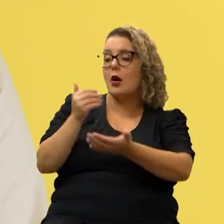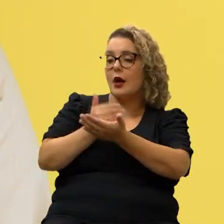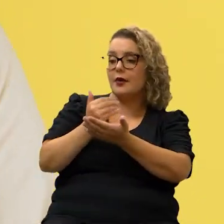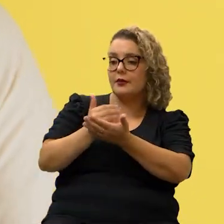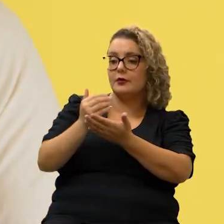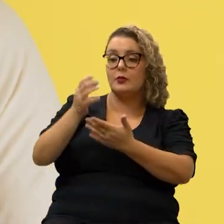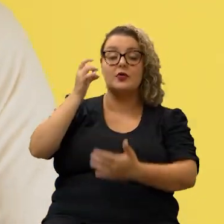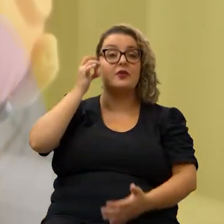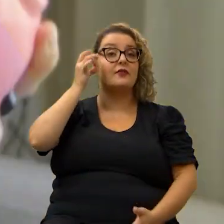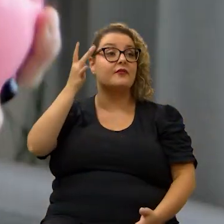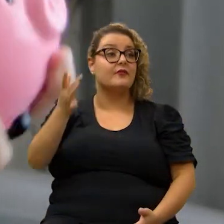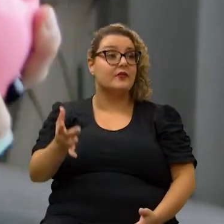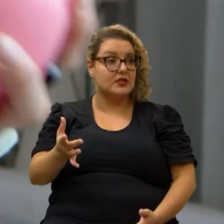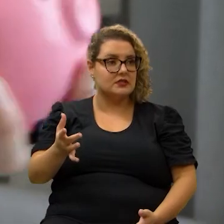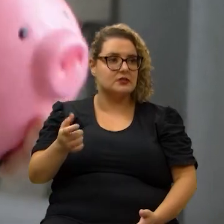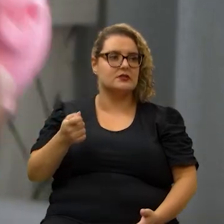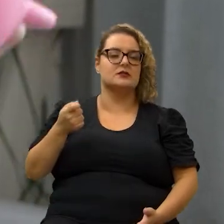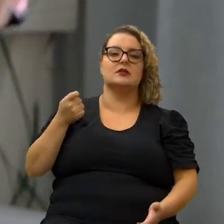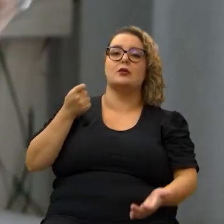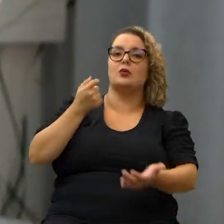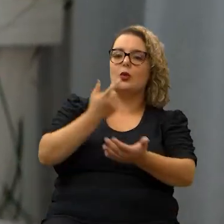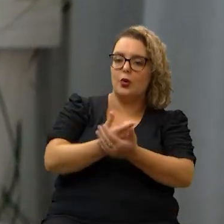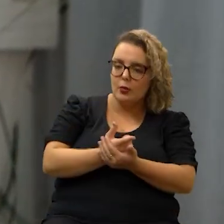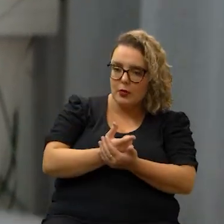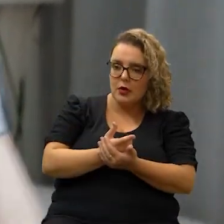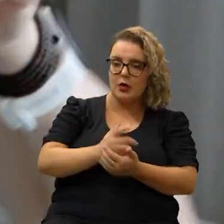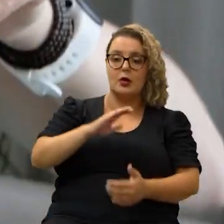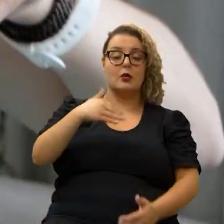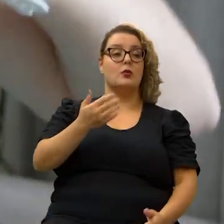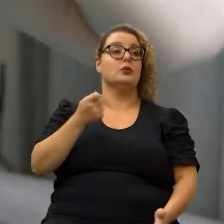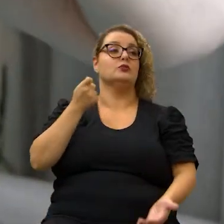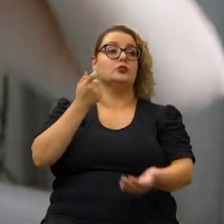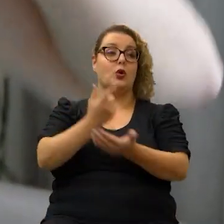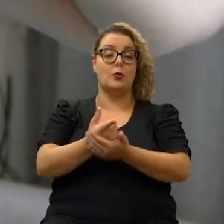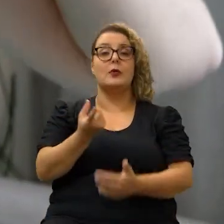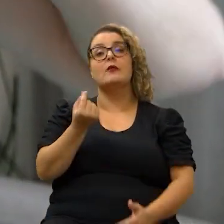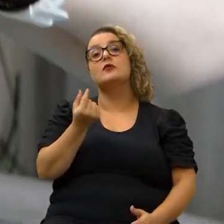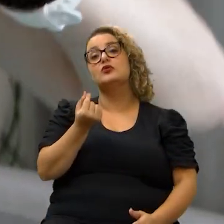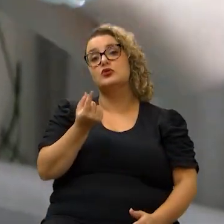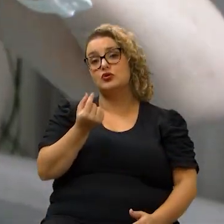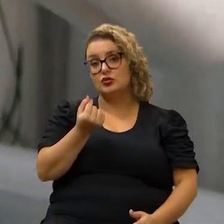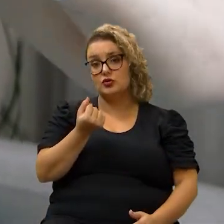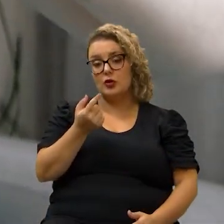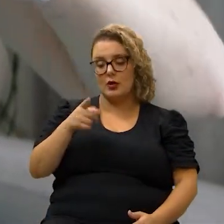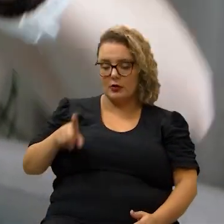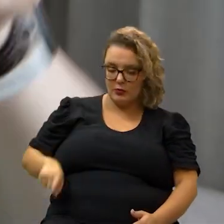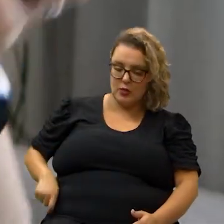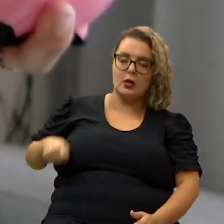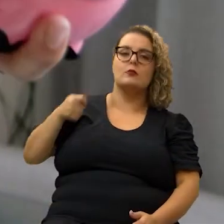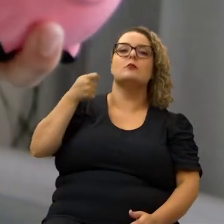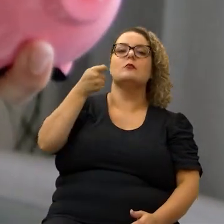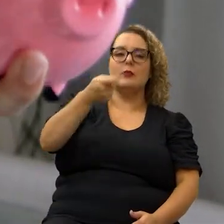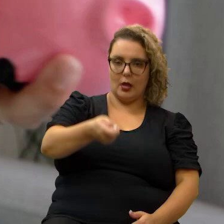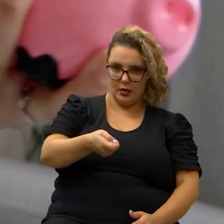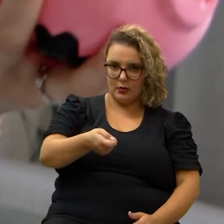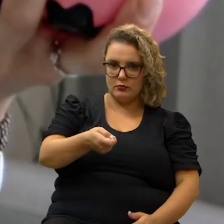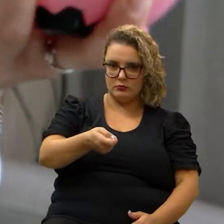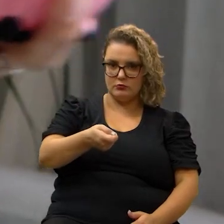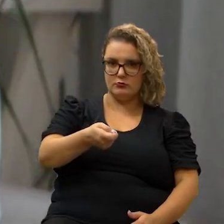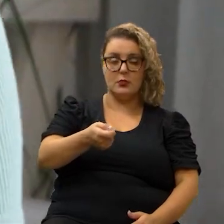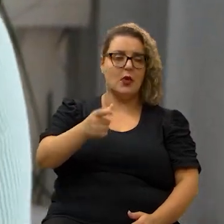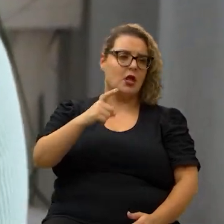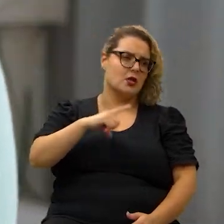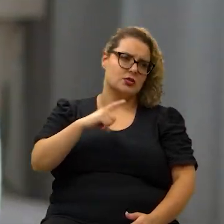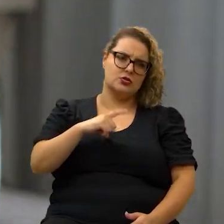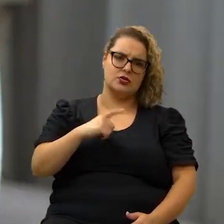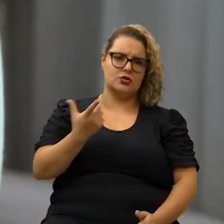crédito como ele facilita muito a compra quando a gente comprava com o dinheiro tirava o dinheiro do bolso para pagar a gente